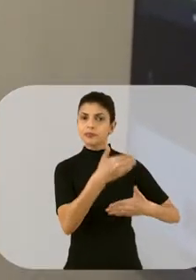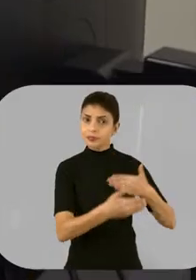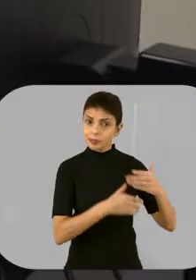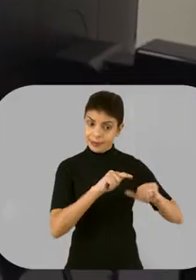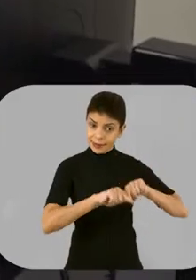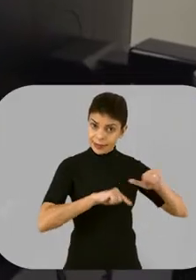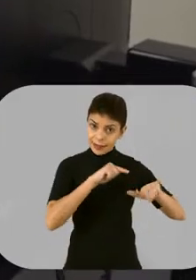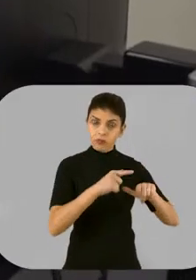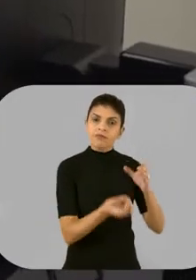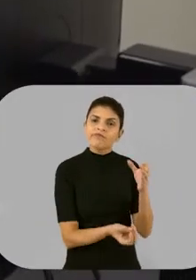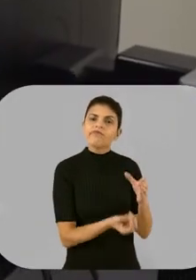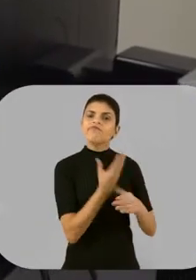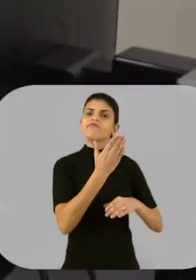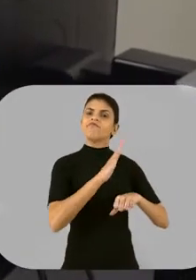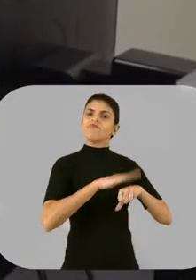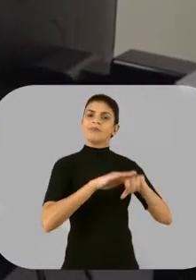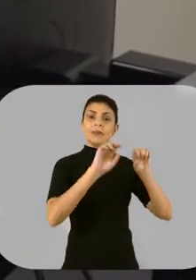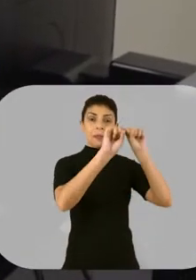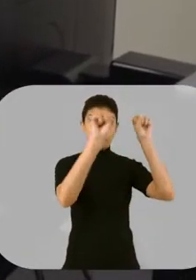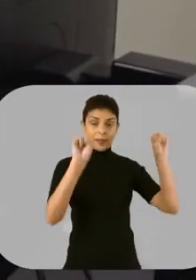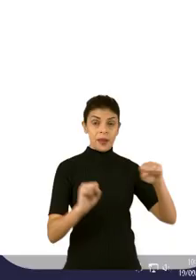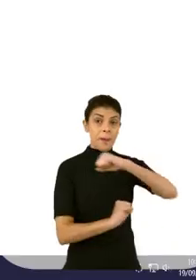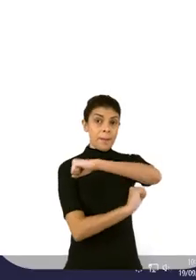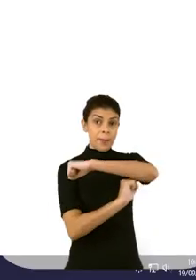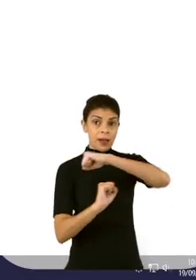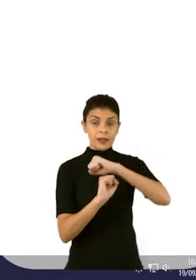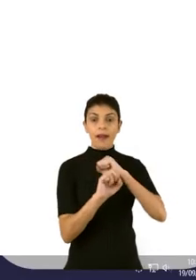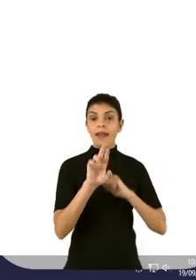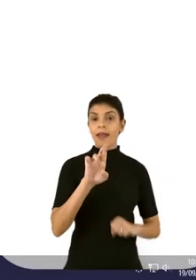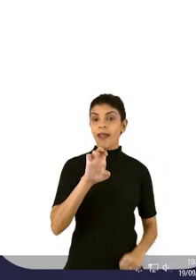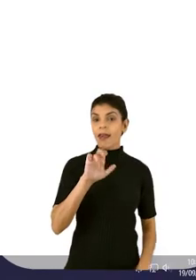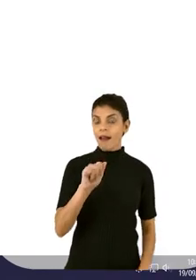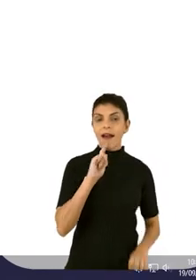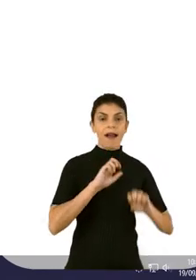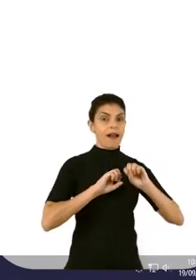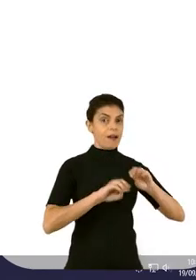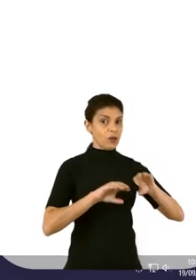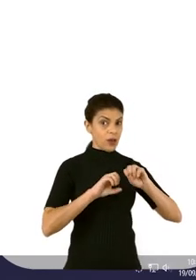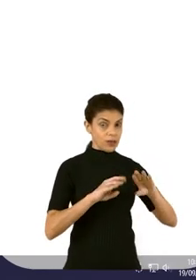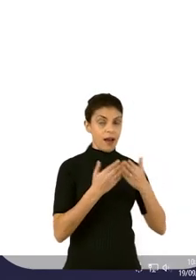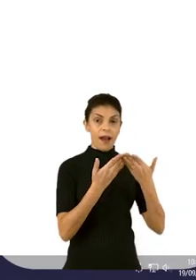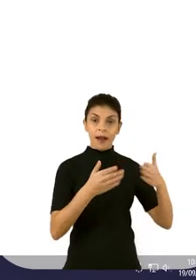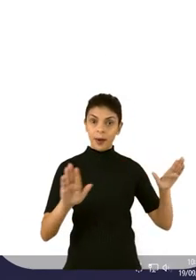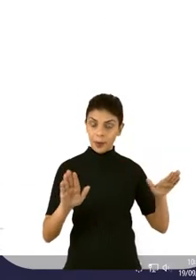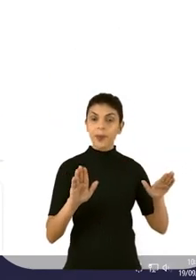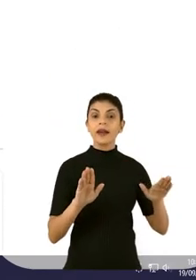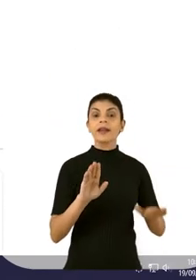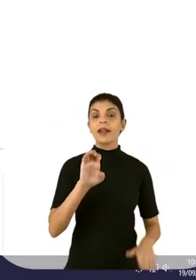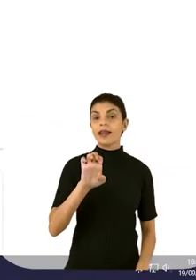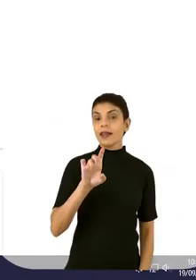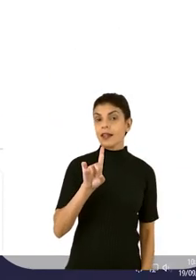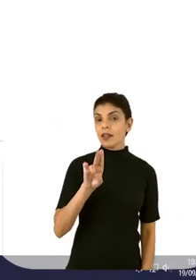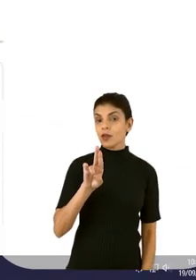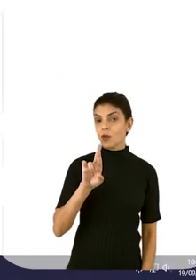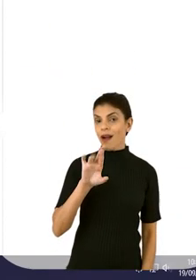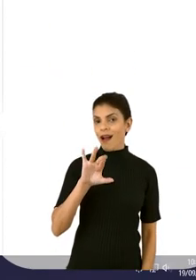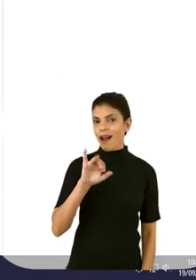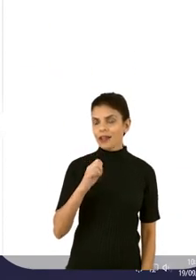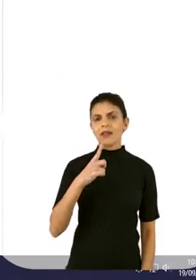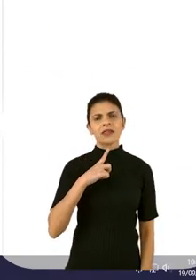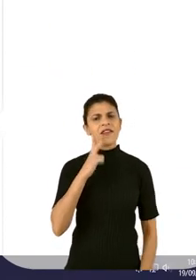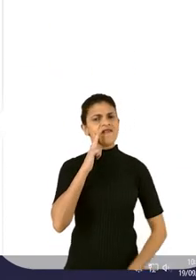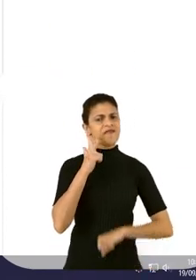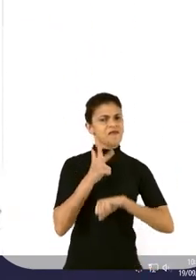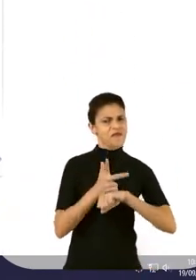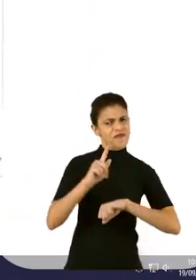longo do tempo foi a criação de uma plataforma de recursos educacionais abertos, que é o Educare, e que além dos cursos do